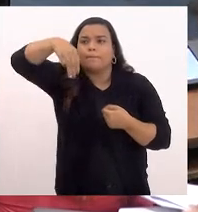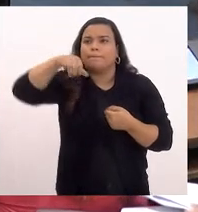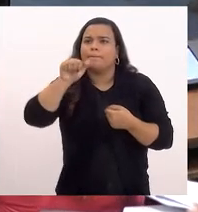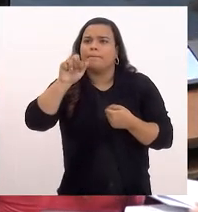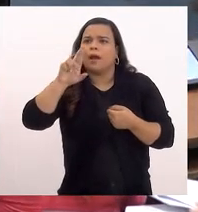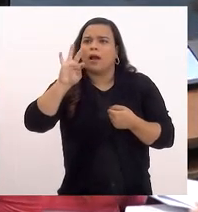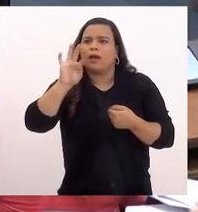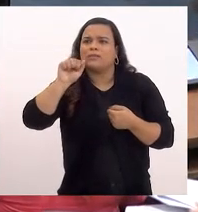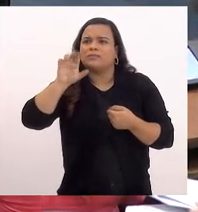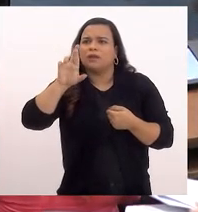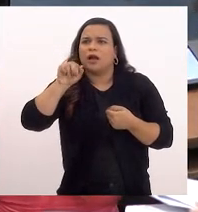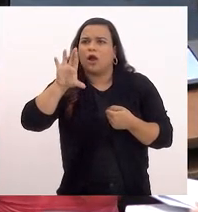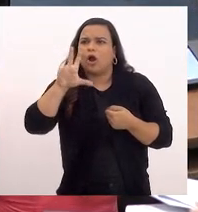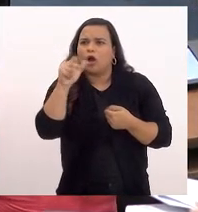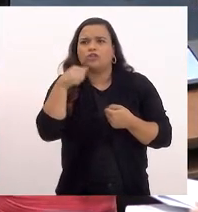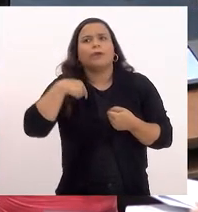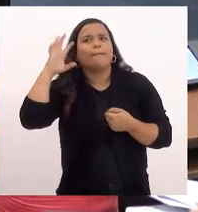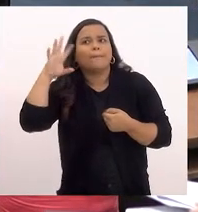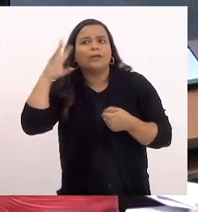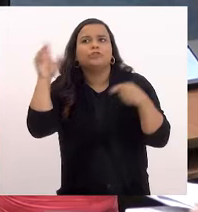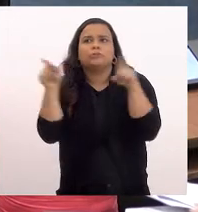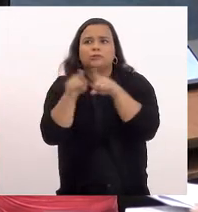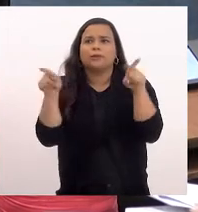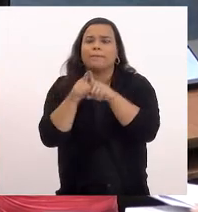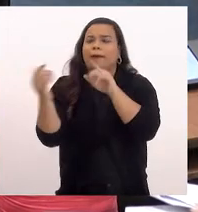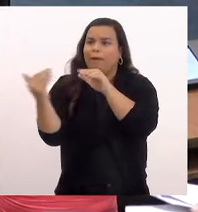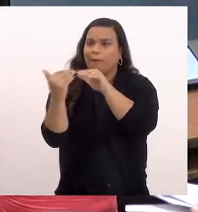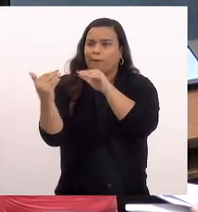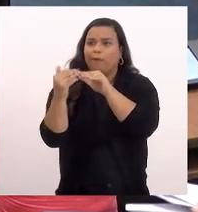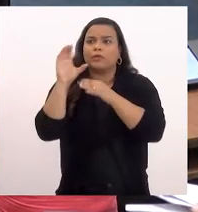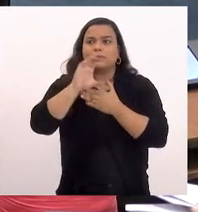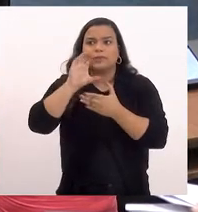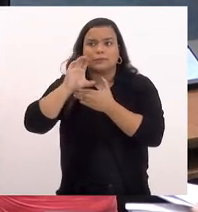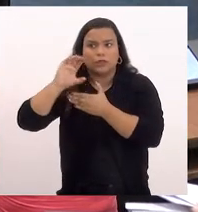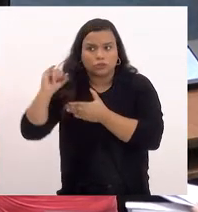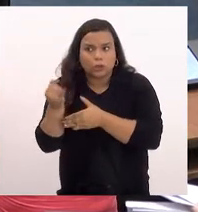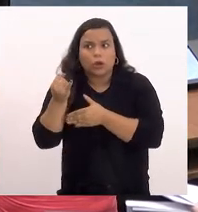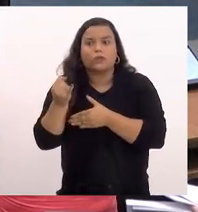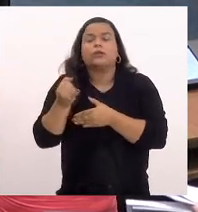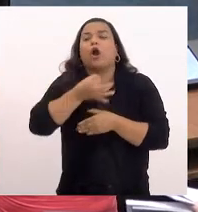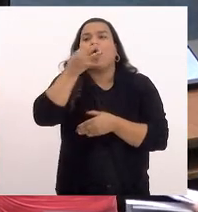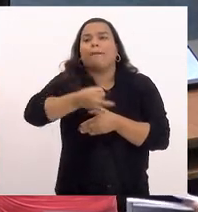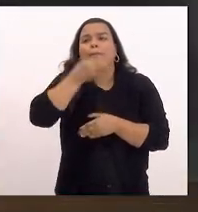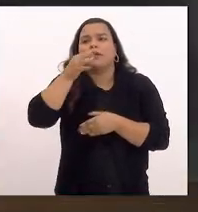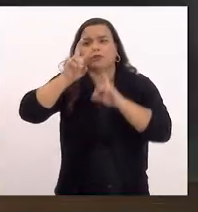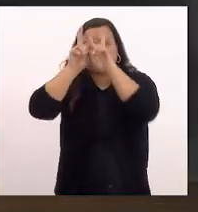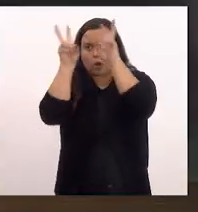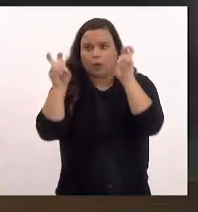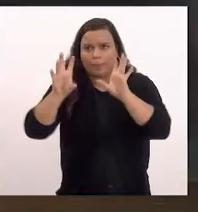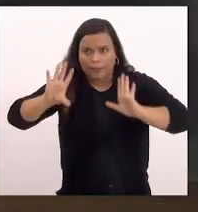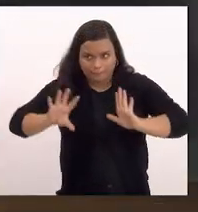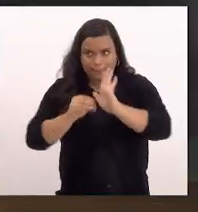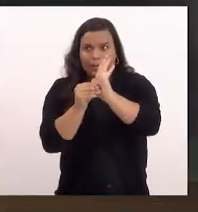tem acordo com a CCJ, o parecer sobre as emendas é o seguinte.